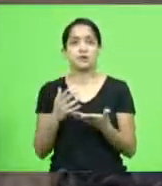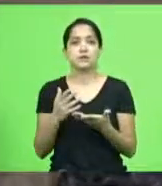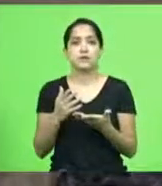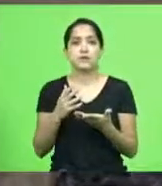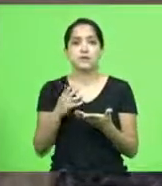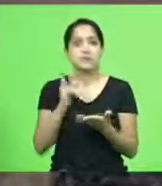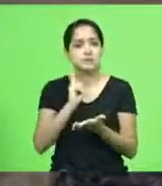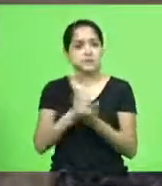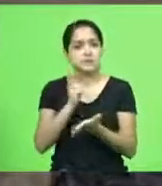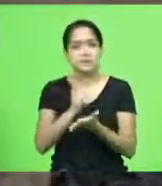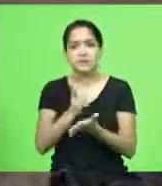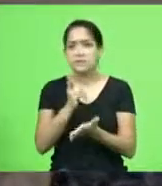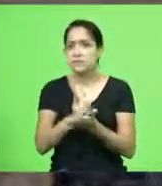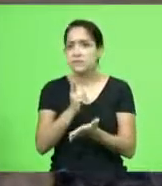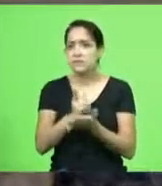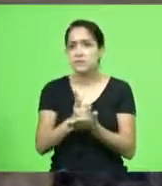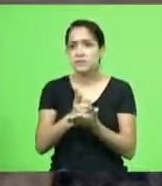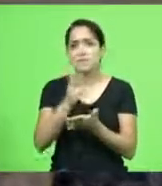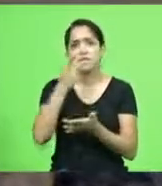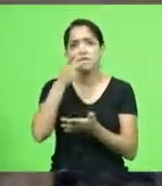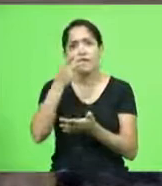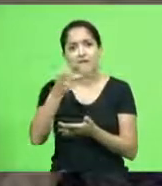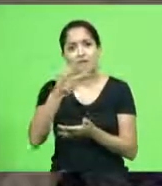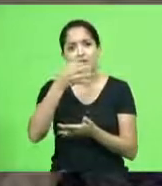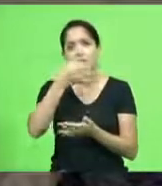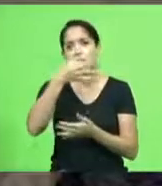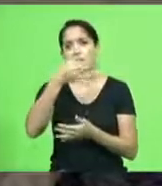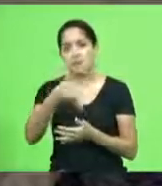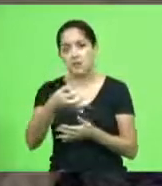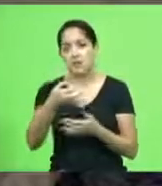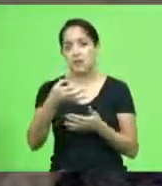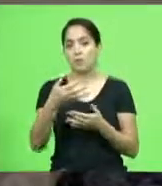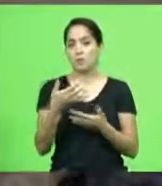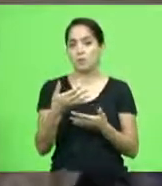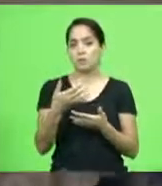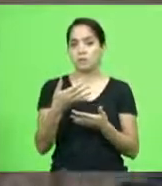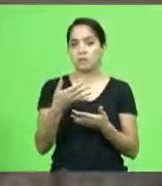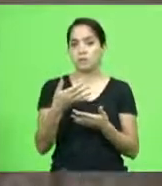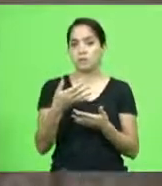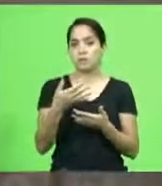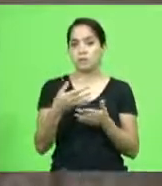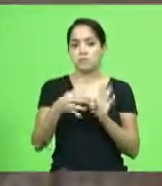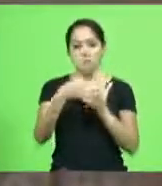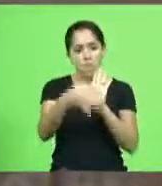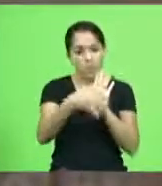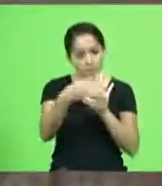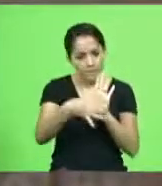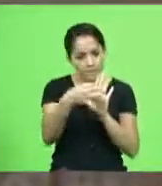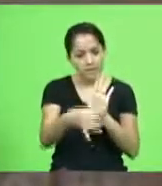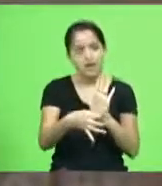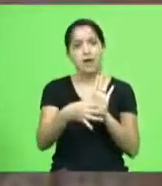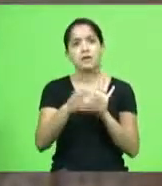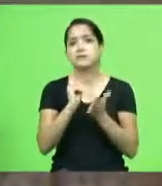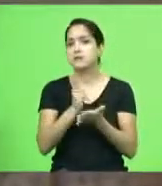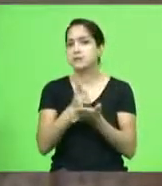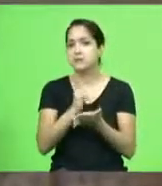uma coisa a qual eu fui eleito para fazer é representar as pessoas que me elegeram